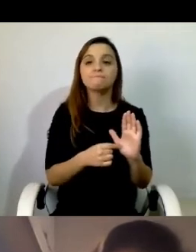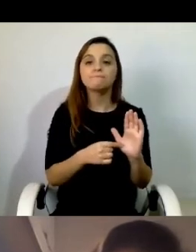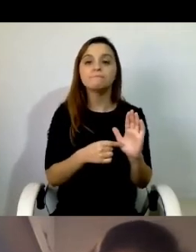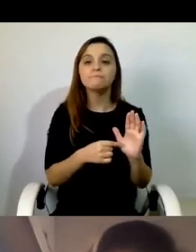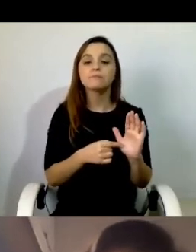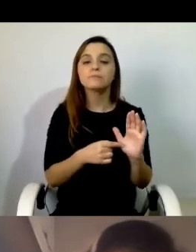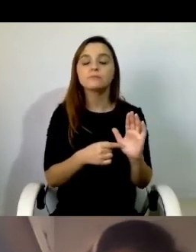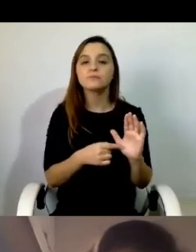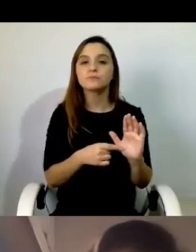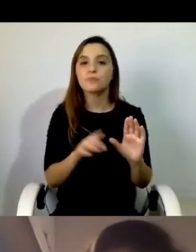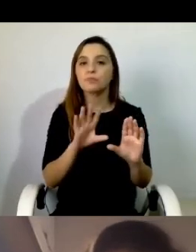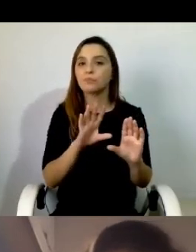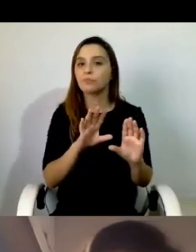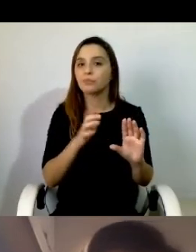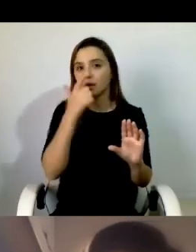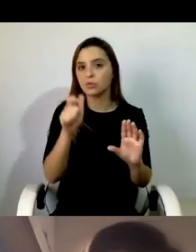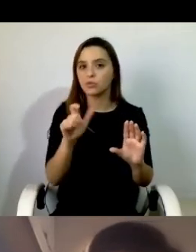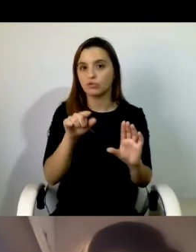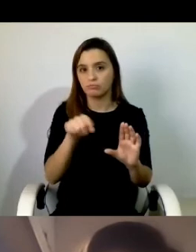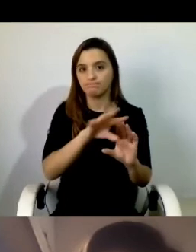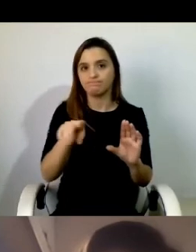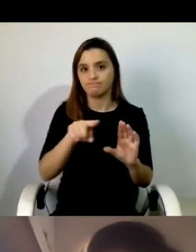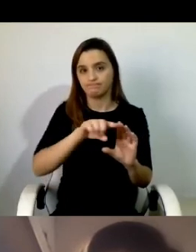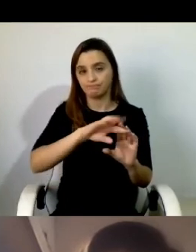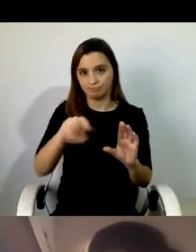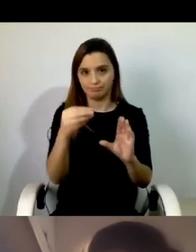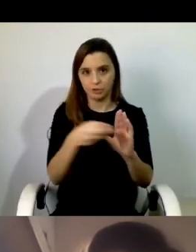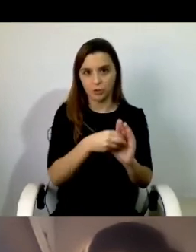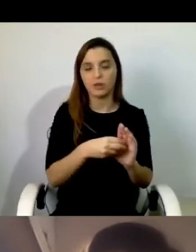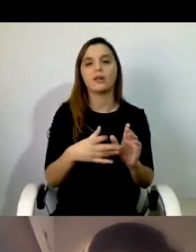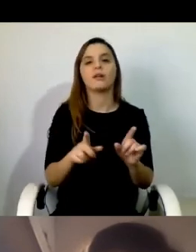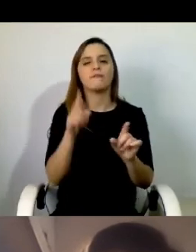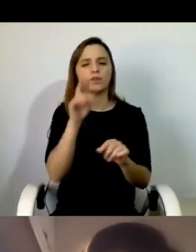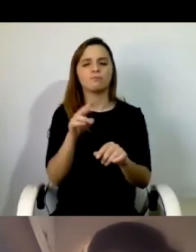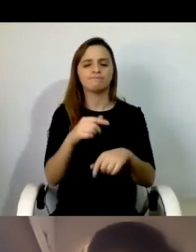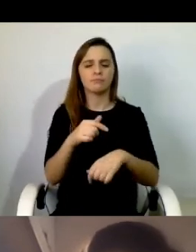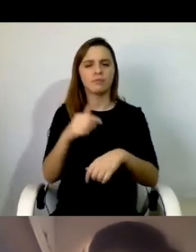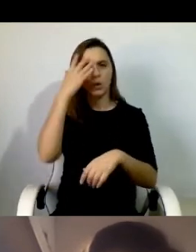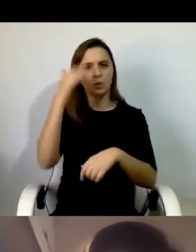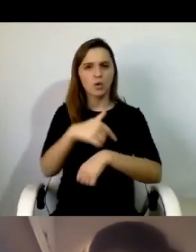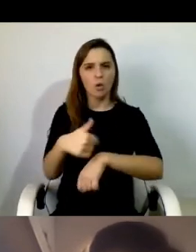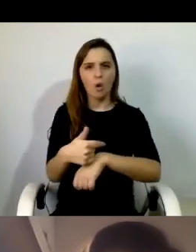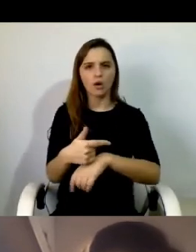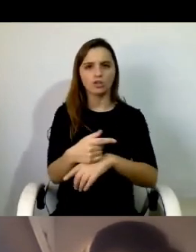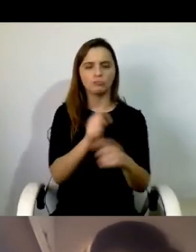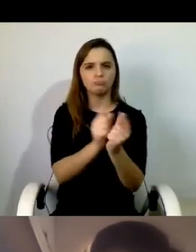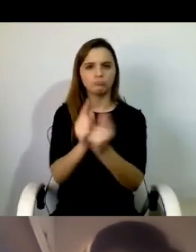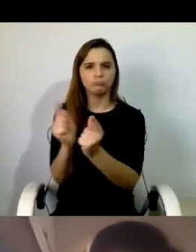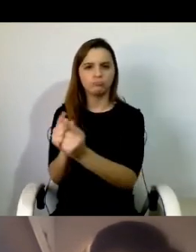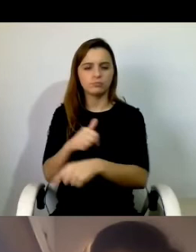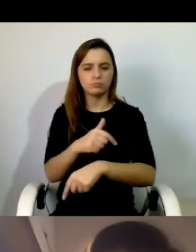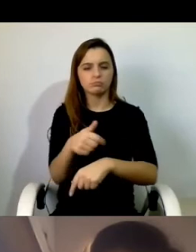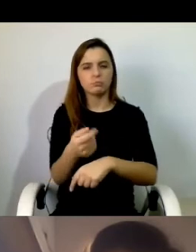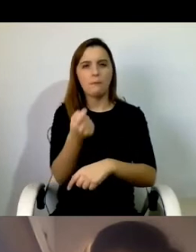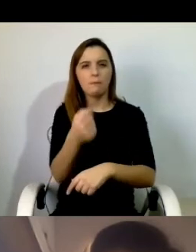consequência a atribuição de um número de horas de assistência insuficiente para fazer face às necessidades efetivas de